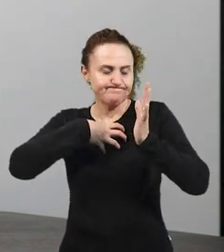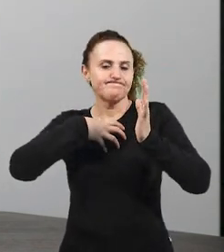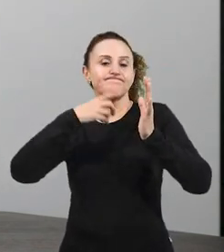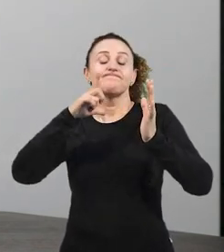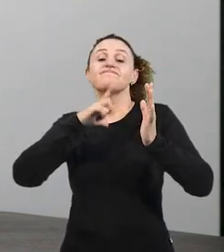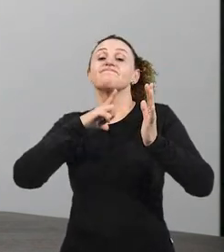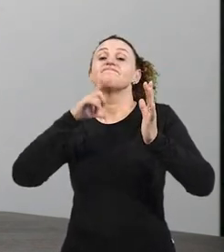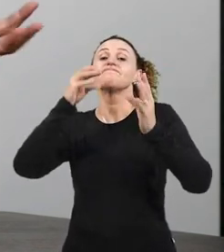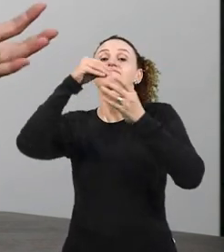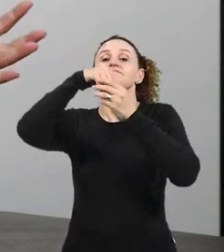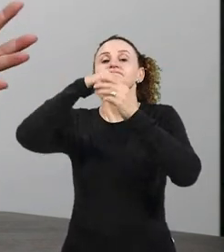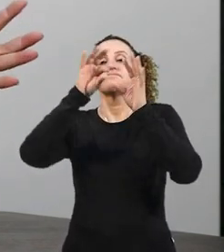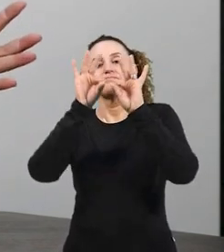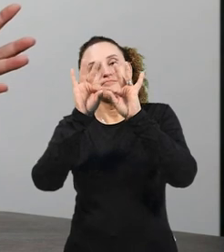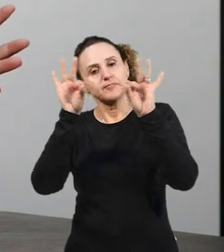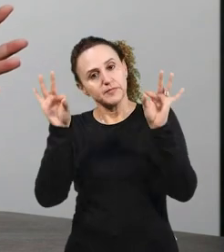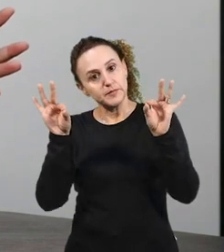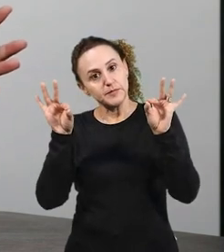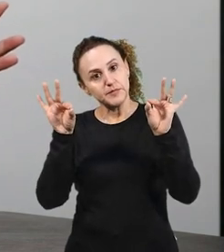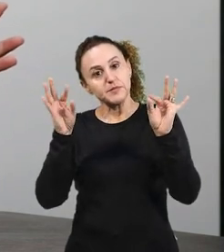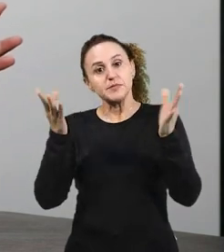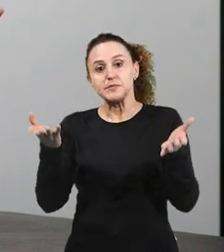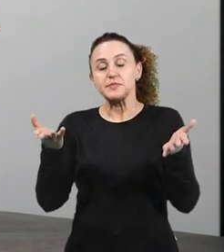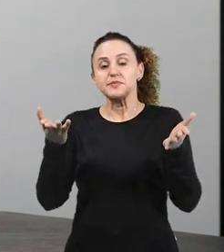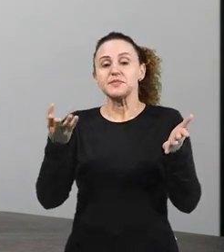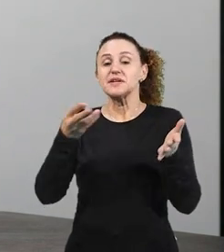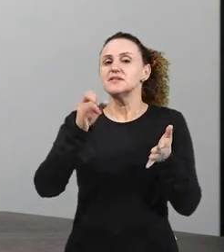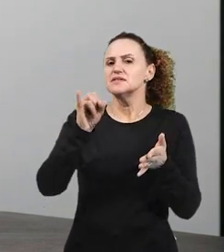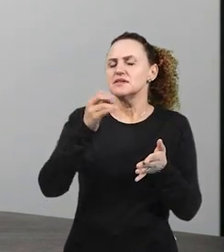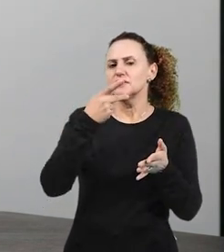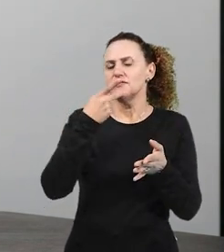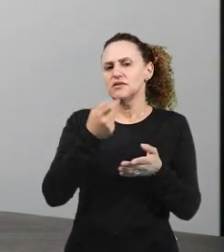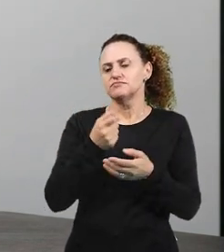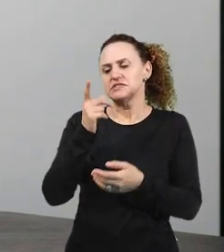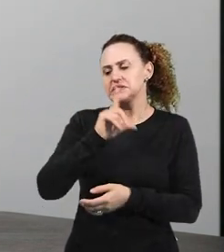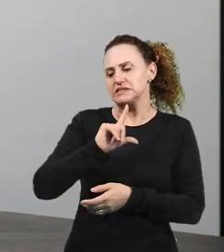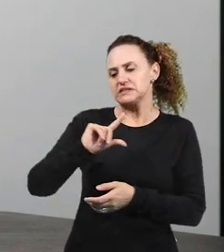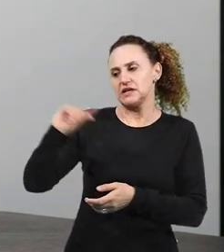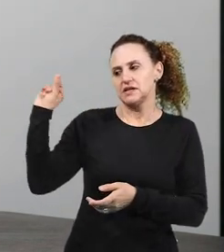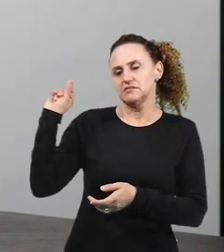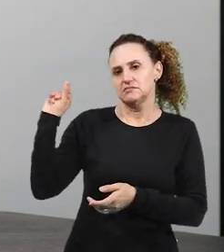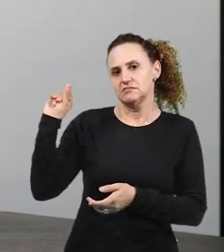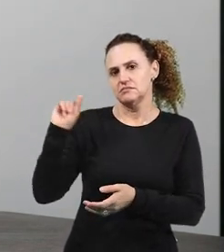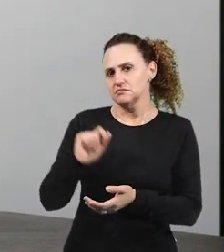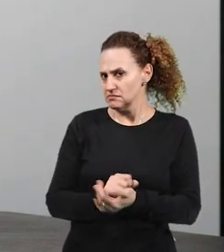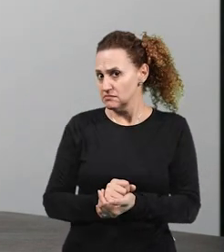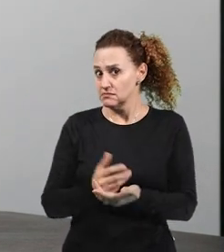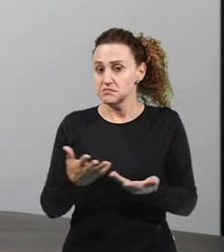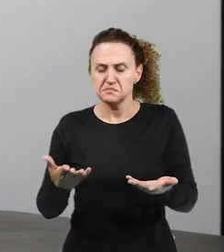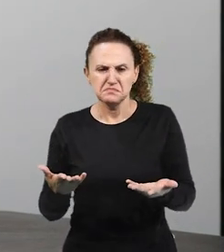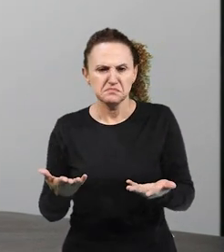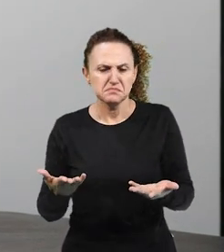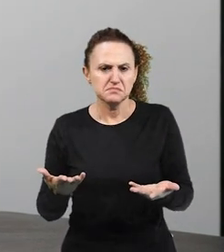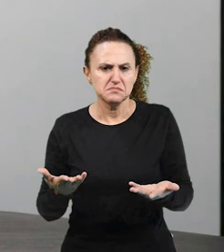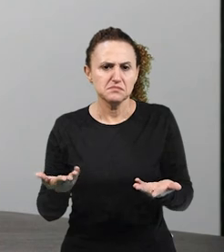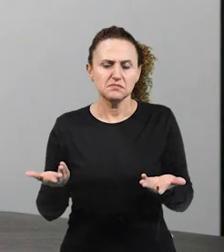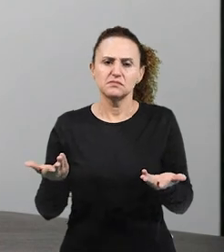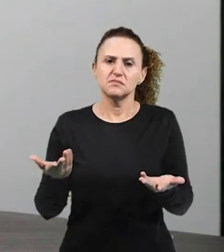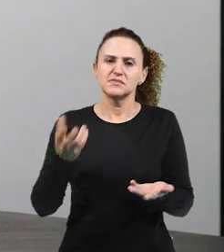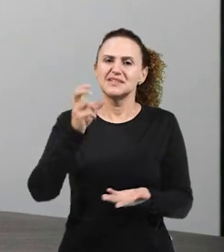frase. Então, eu digo assim, saí, aí, eu preciso falar,